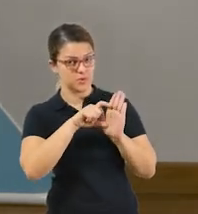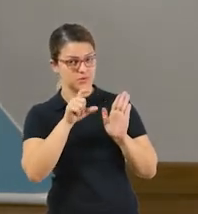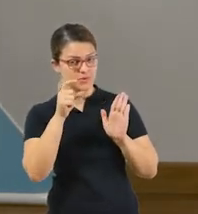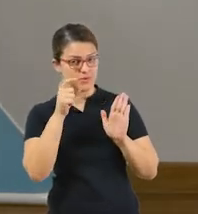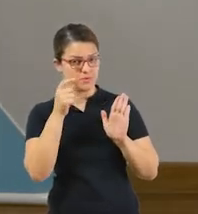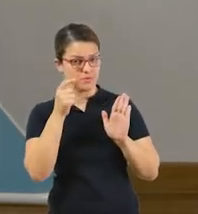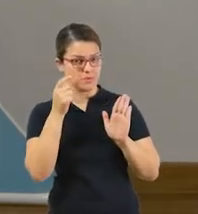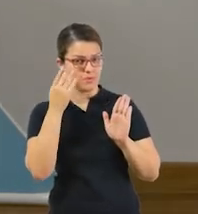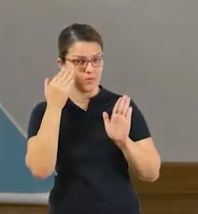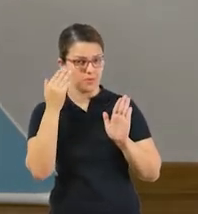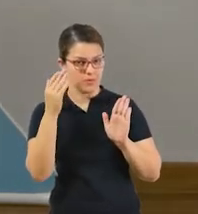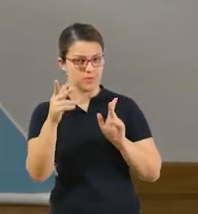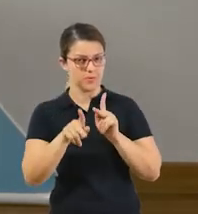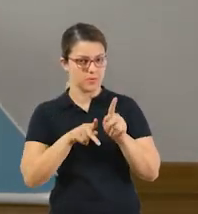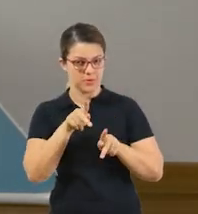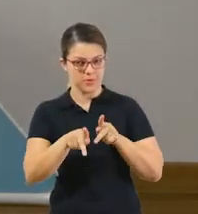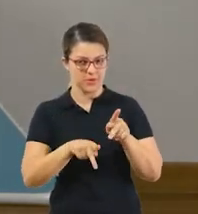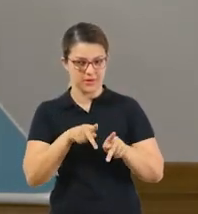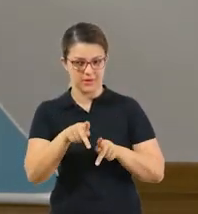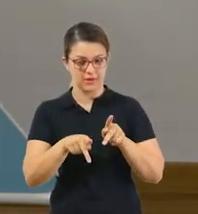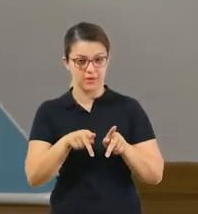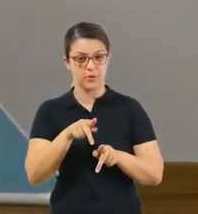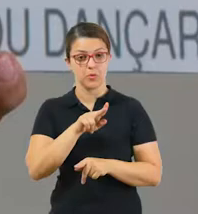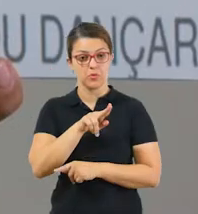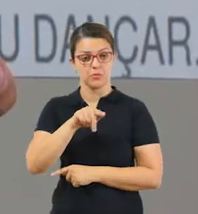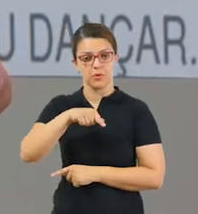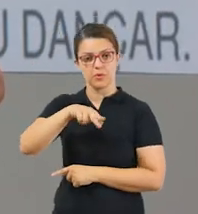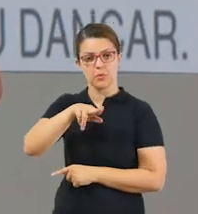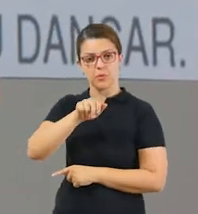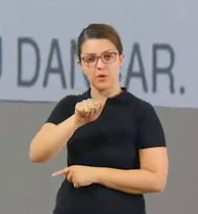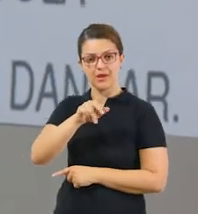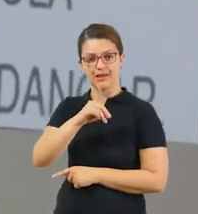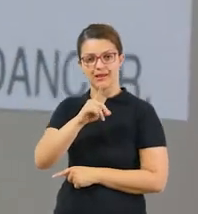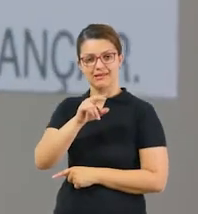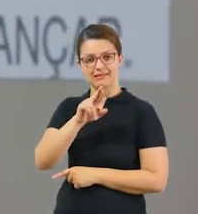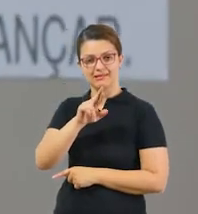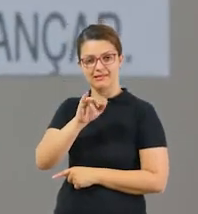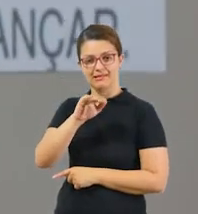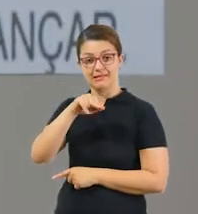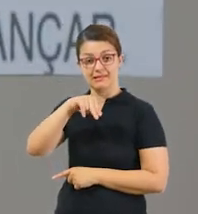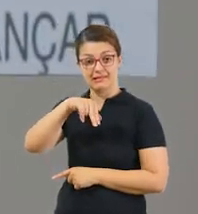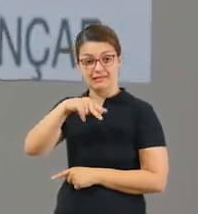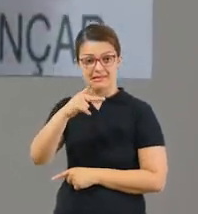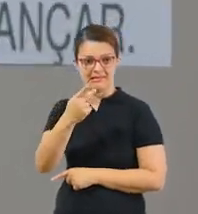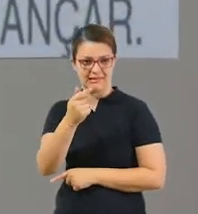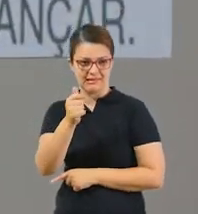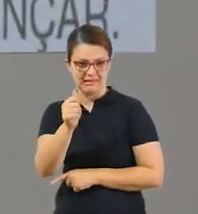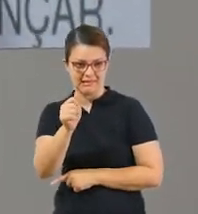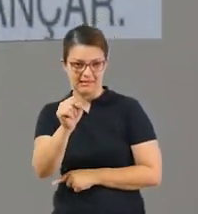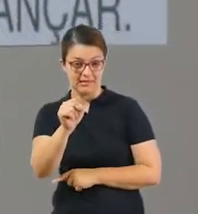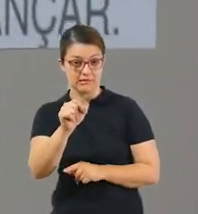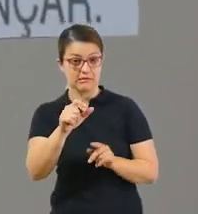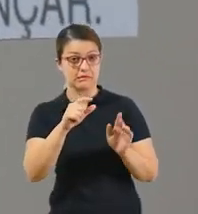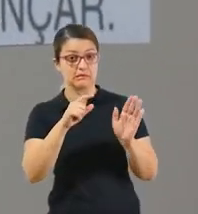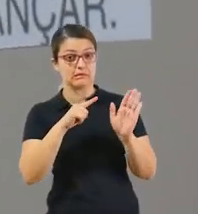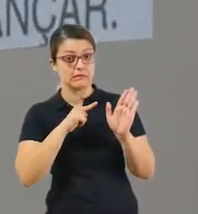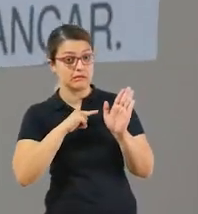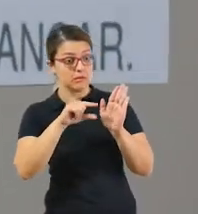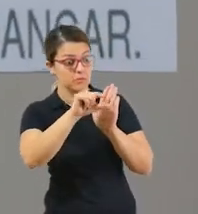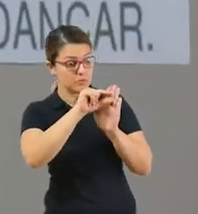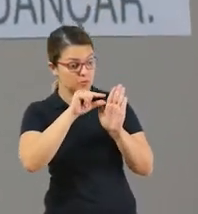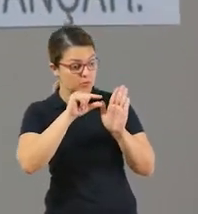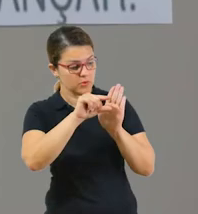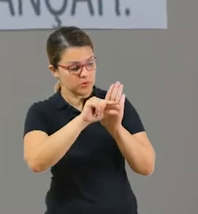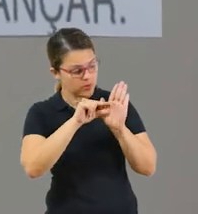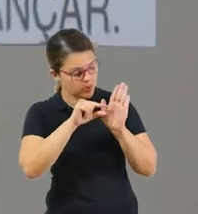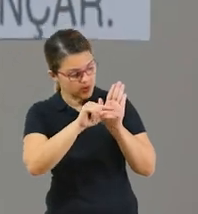que é uma quadra popular, que são as quadrinhas, as conhecidas quadrinhas. Elas têm quatro versos, né?